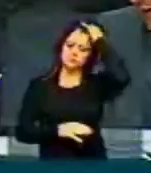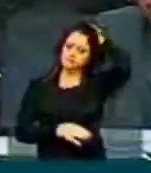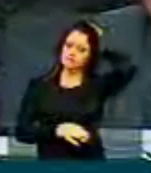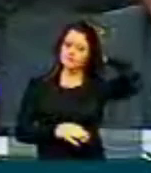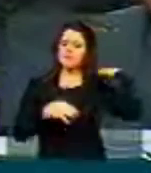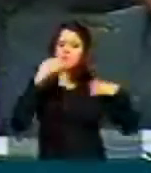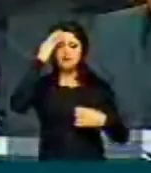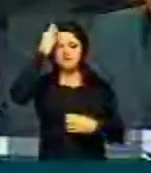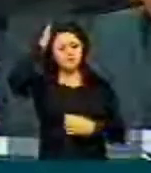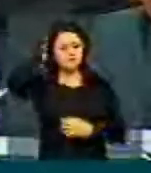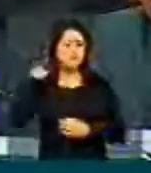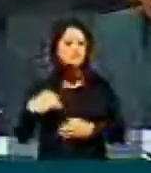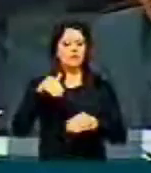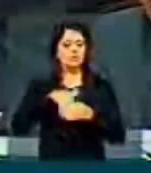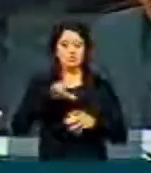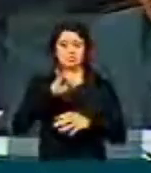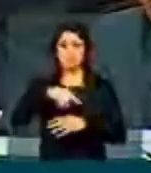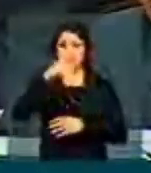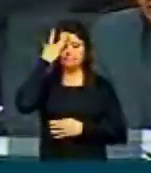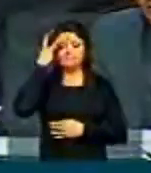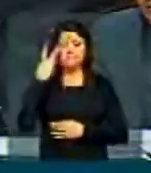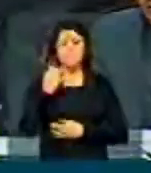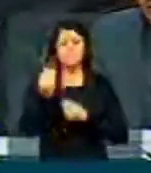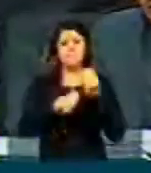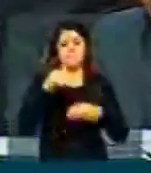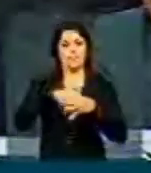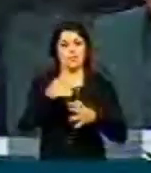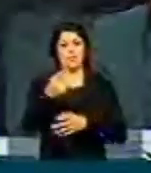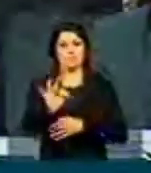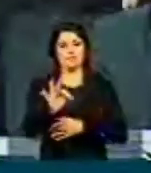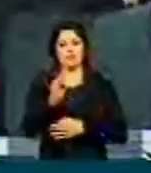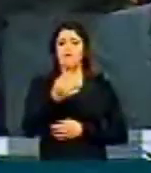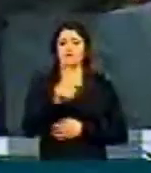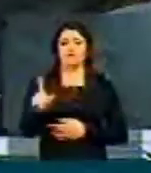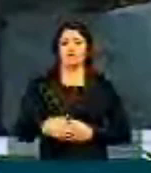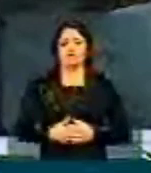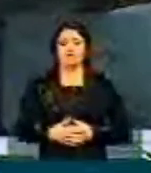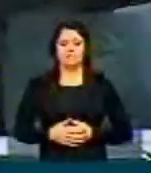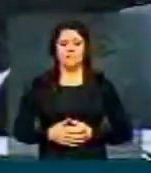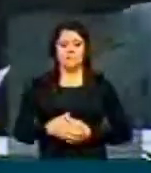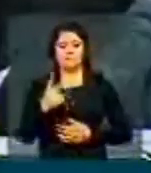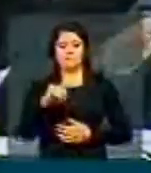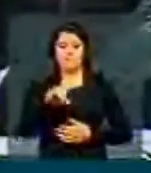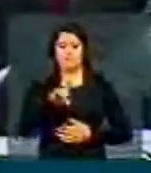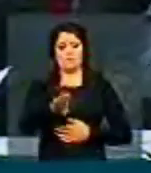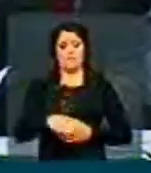Então, em votação. Como vota o PT? O PT vota não, senhor presidente. PMDB?